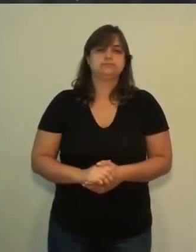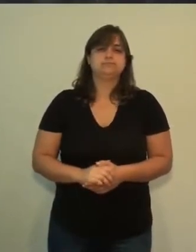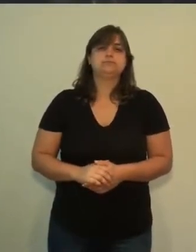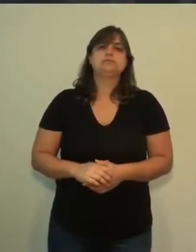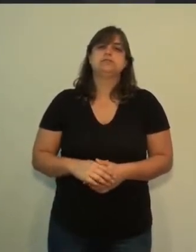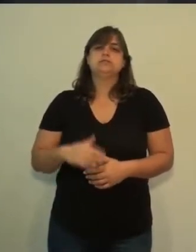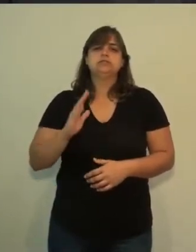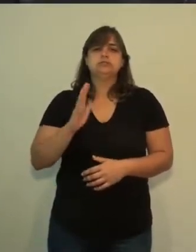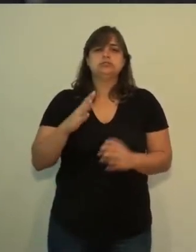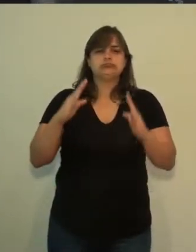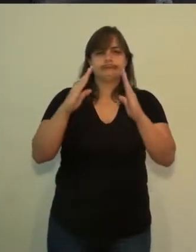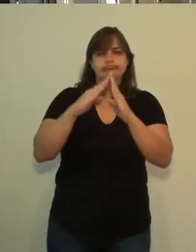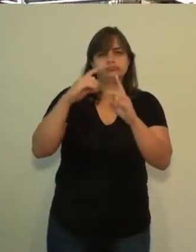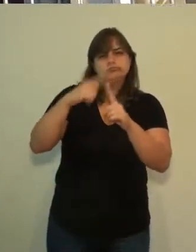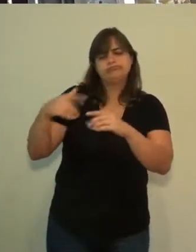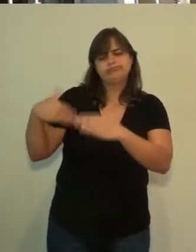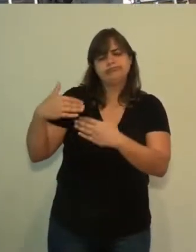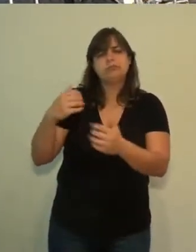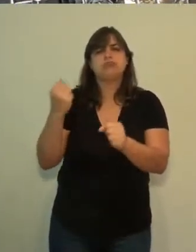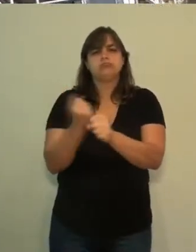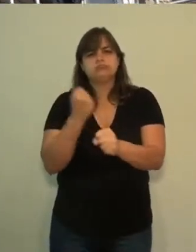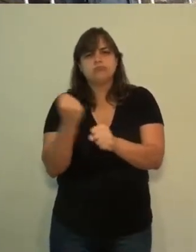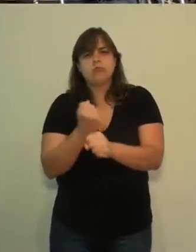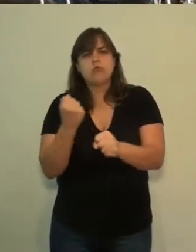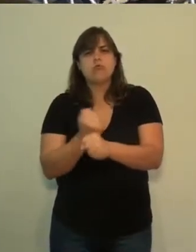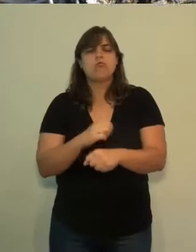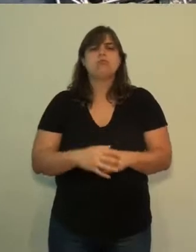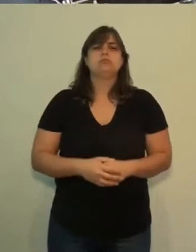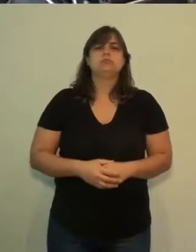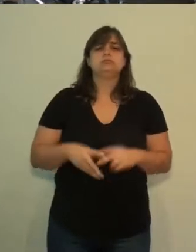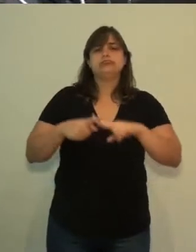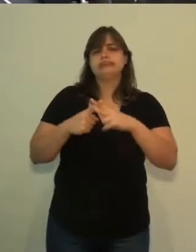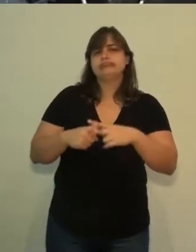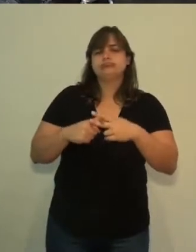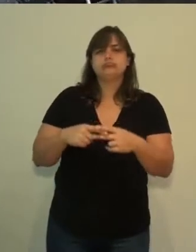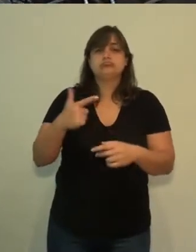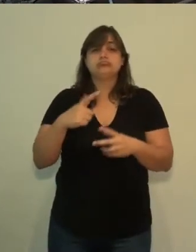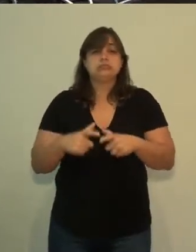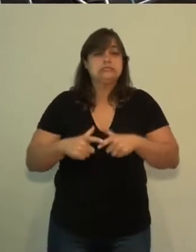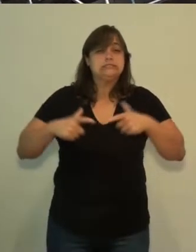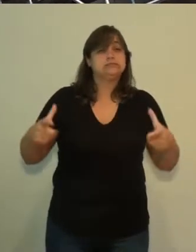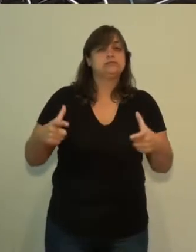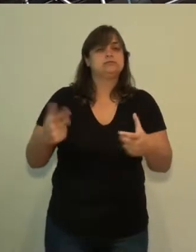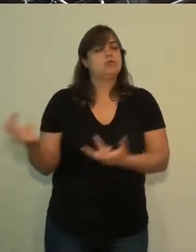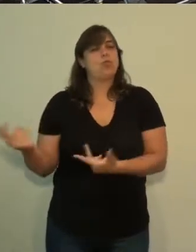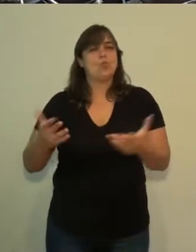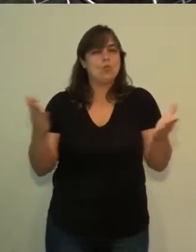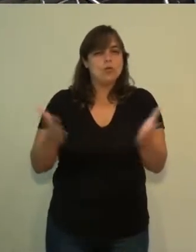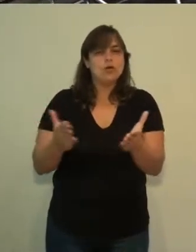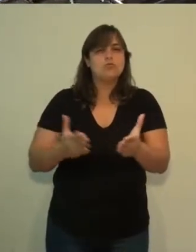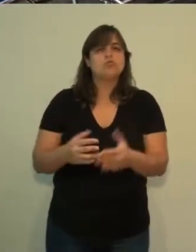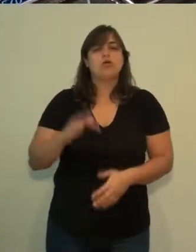então, o templo religioso sofreu algumas obras de manutenção, mas nenhuma grande como a que está ocorrendo